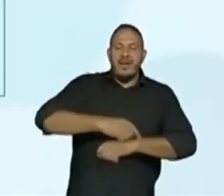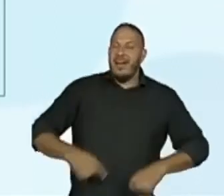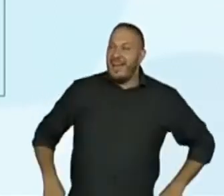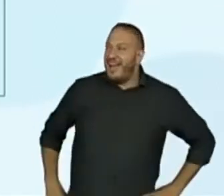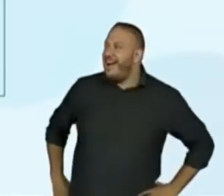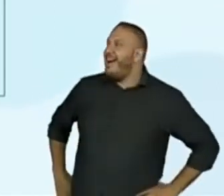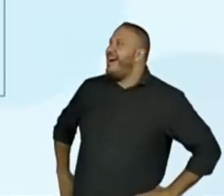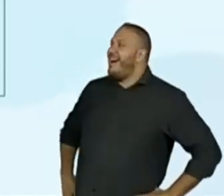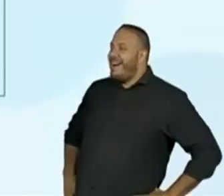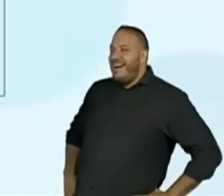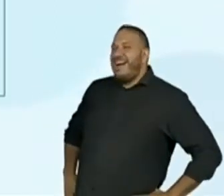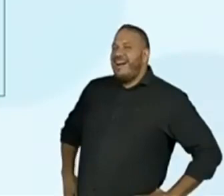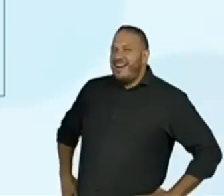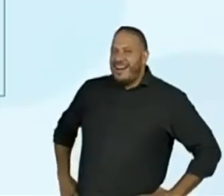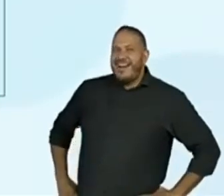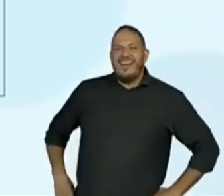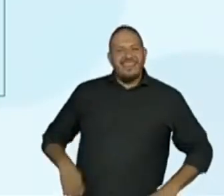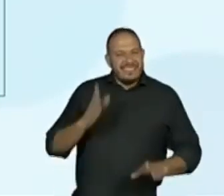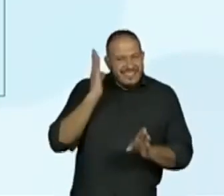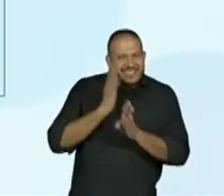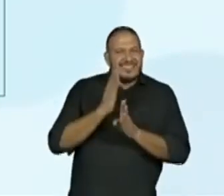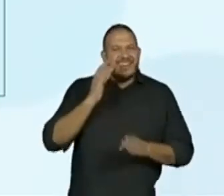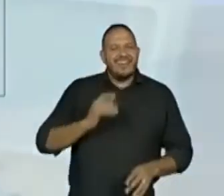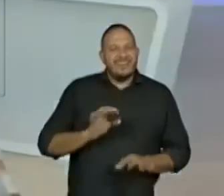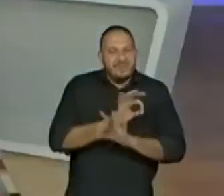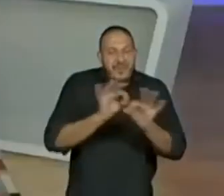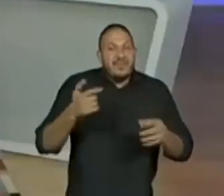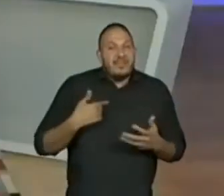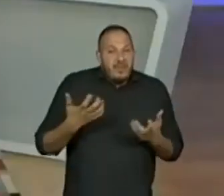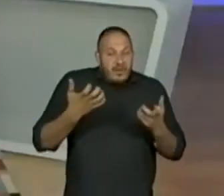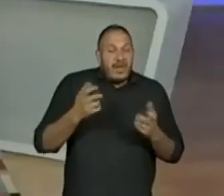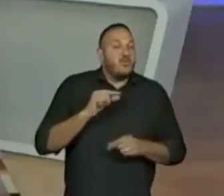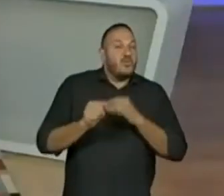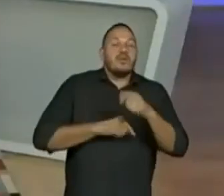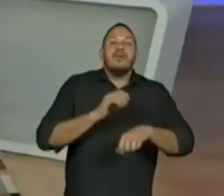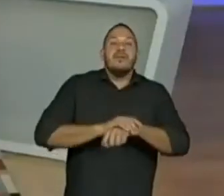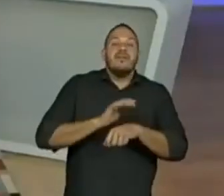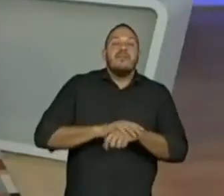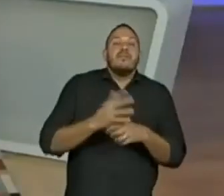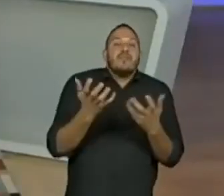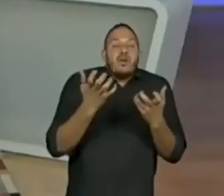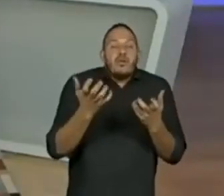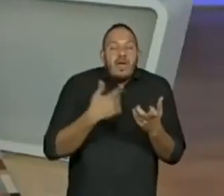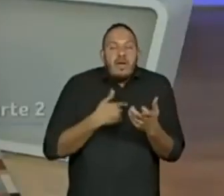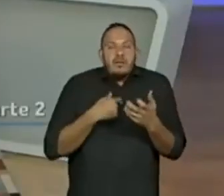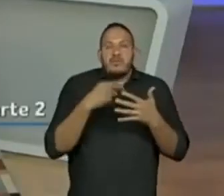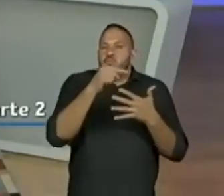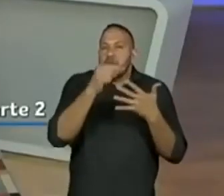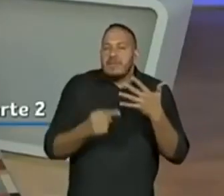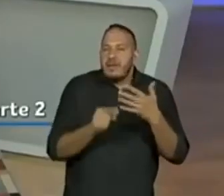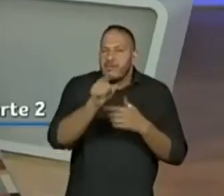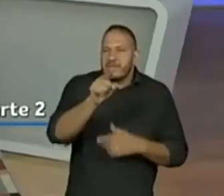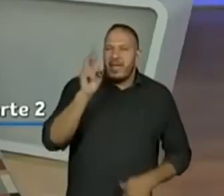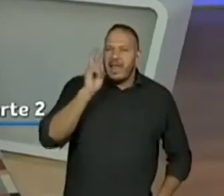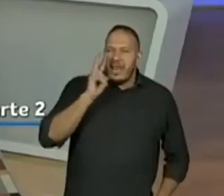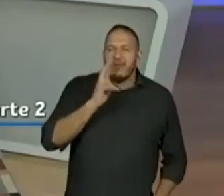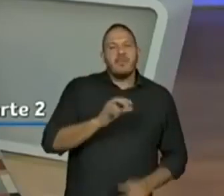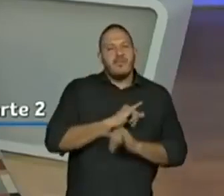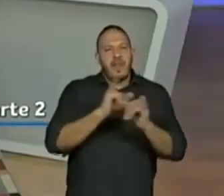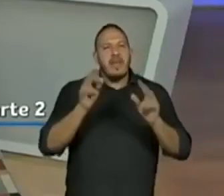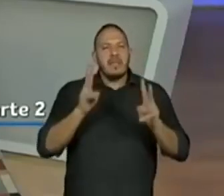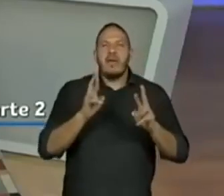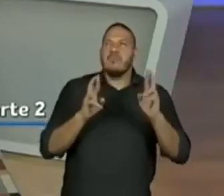Gente, arrasaram para variar. Eu quero o seguinte, um detalhe para vocês. Lembra que eu falei para vocês sempre